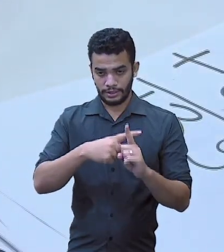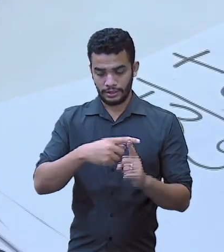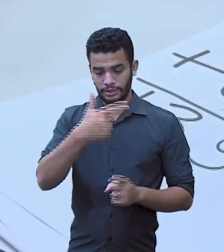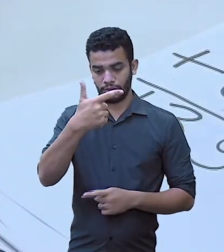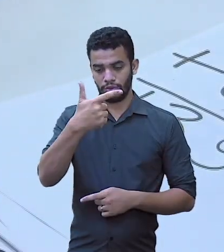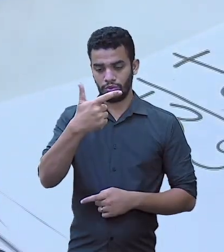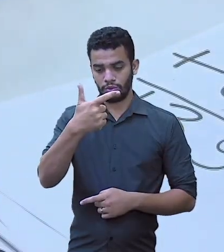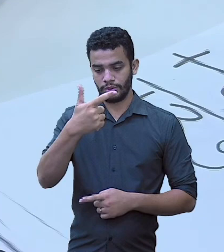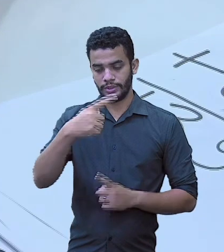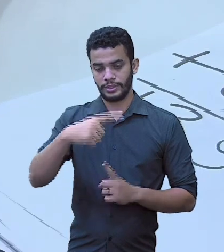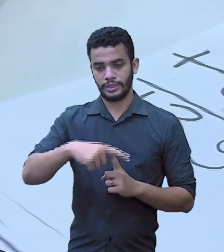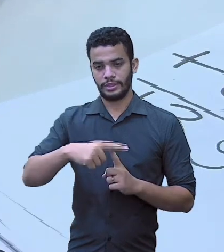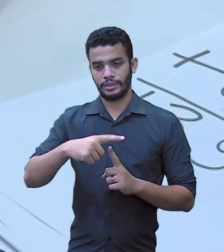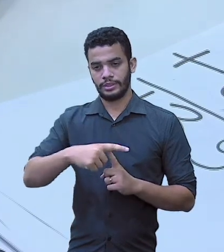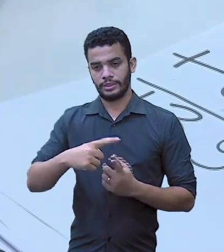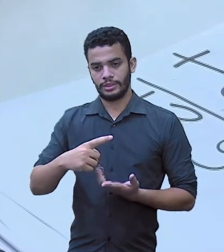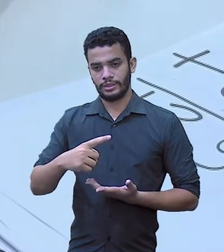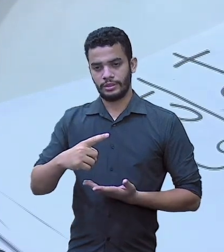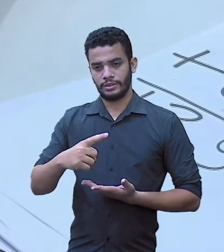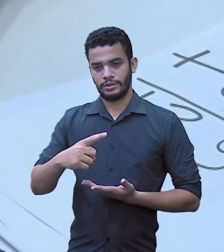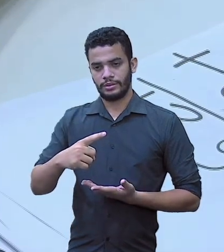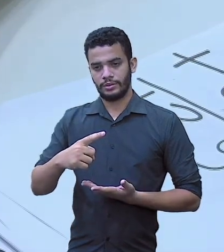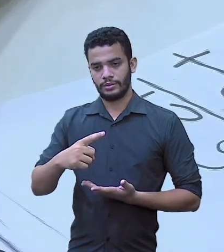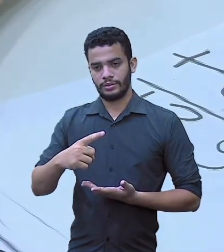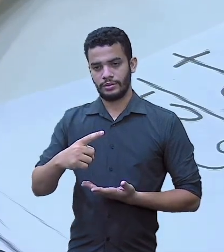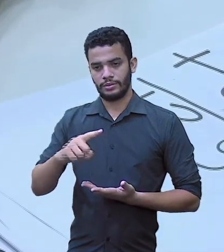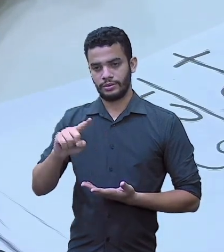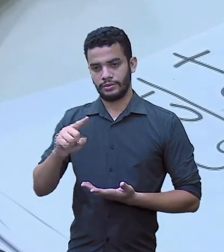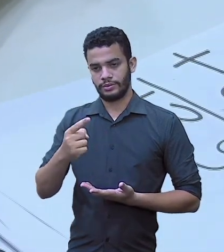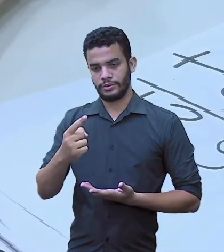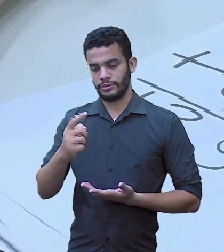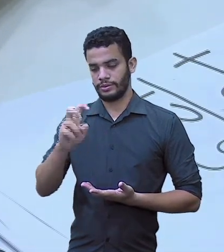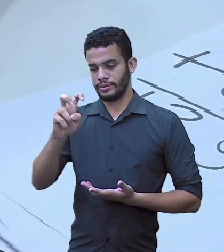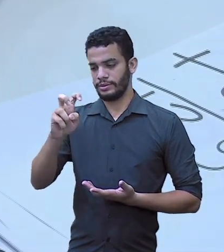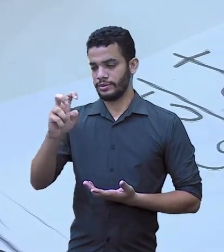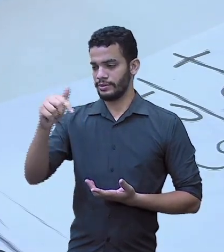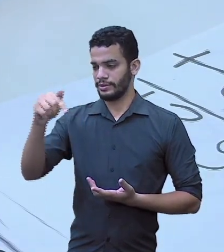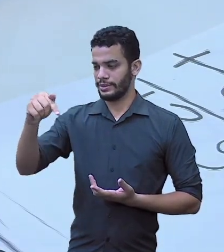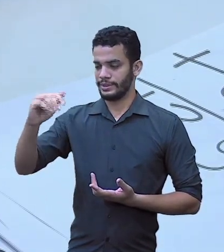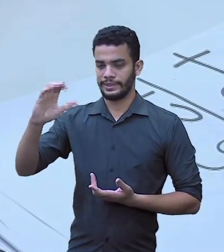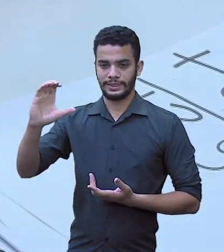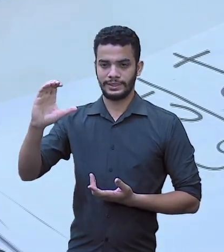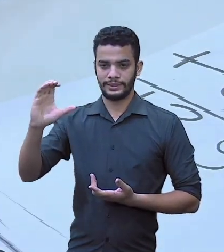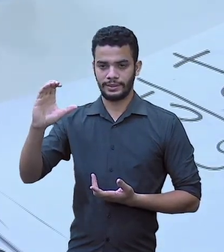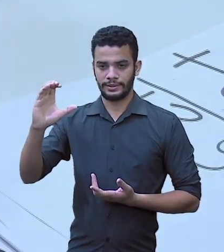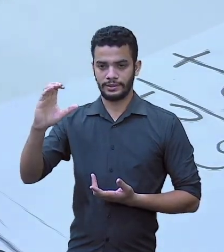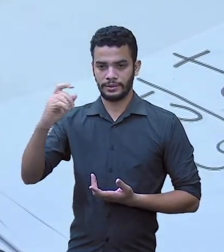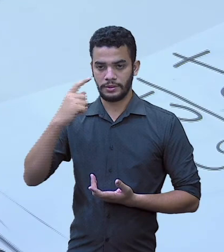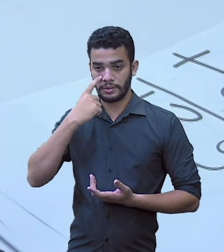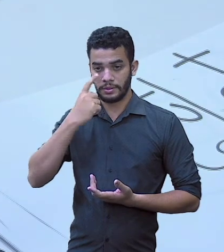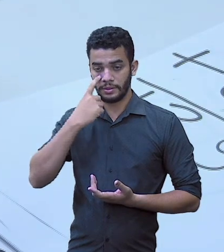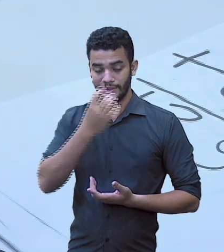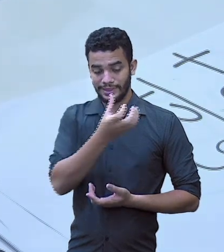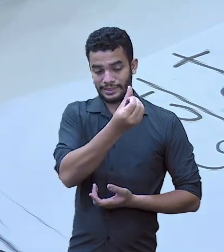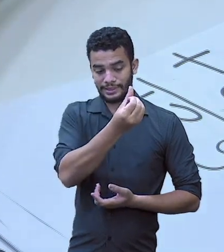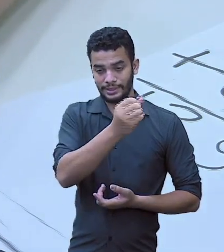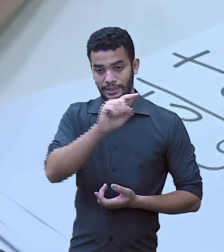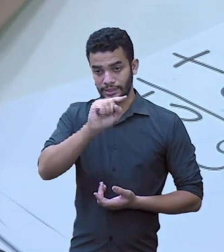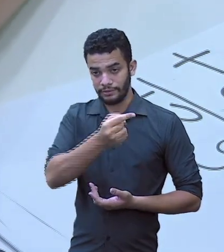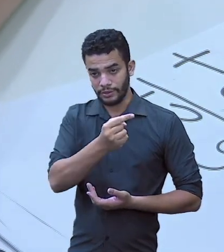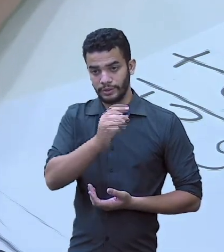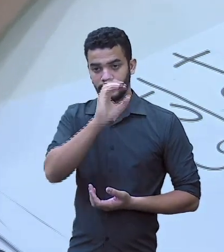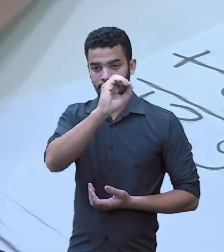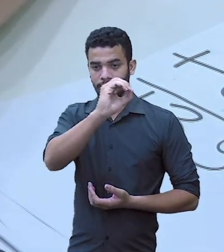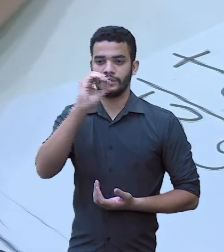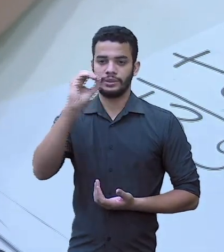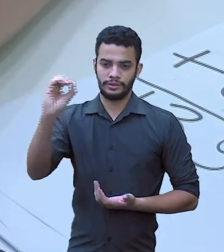inteiros e 57 centésimos. A vírgula aqui, olha, dos 6 inteiros. E vou